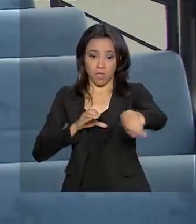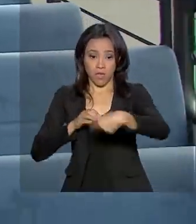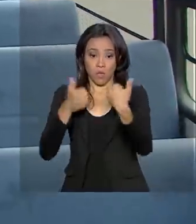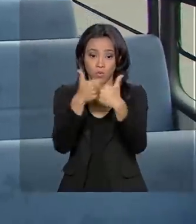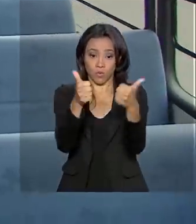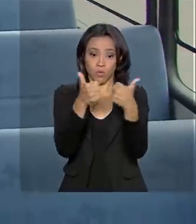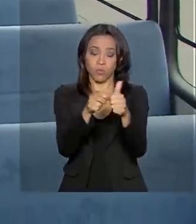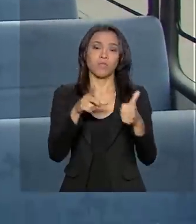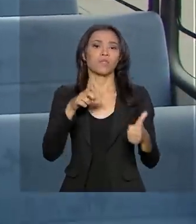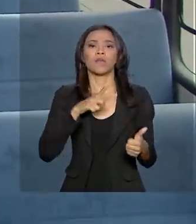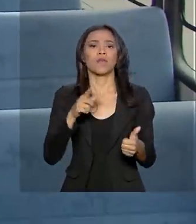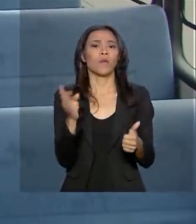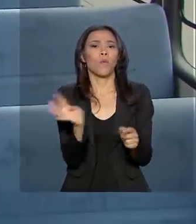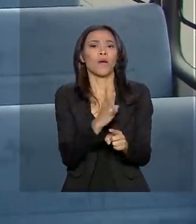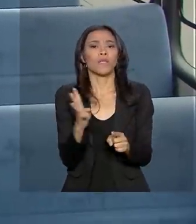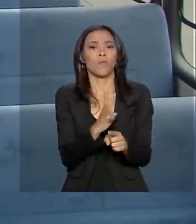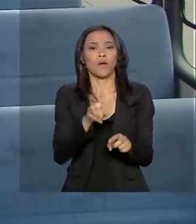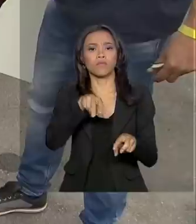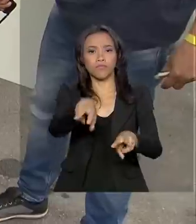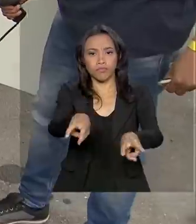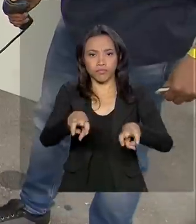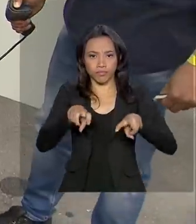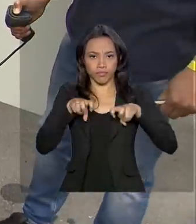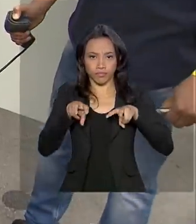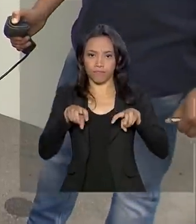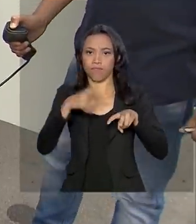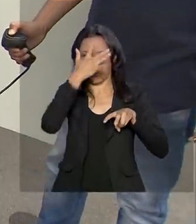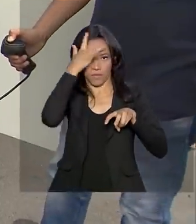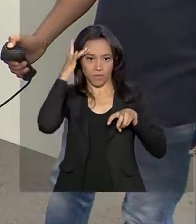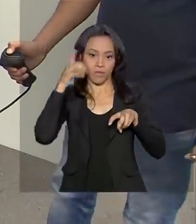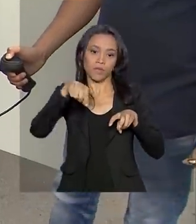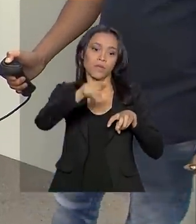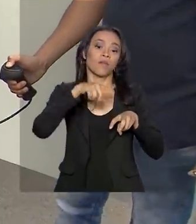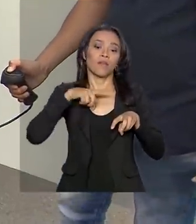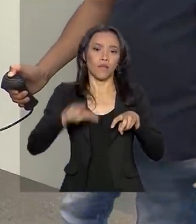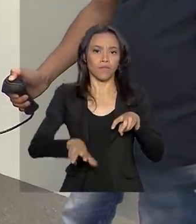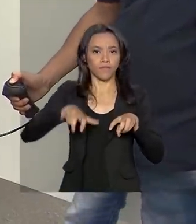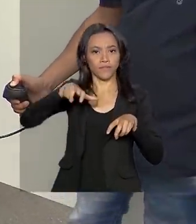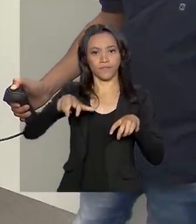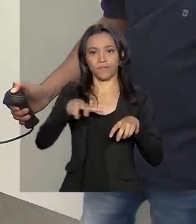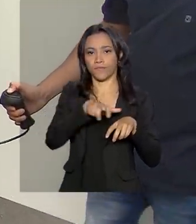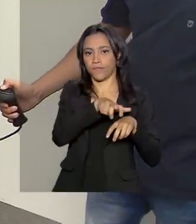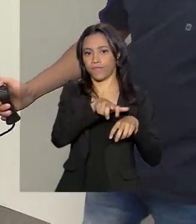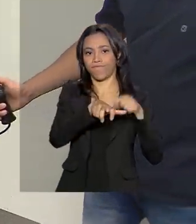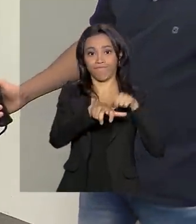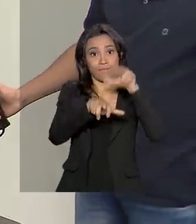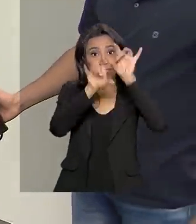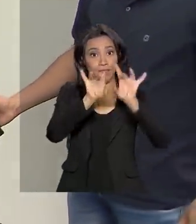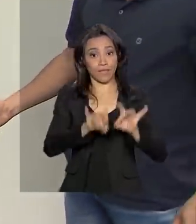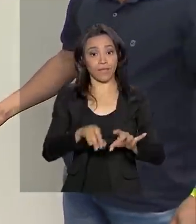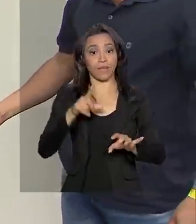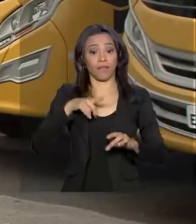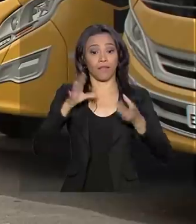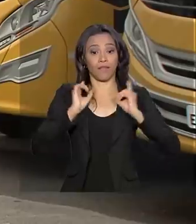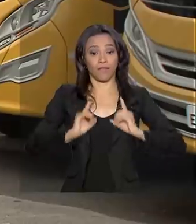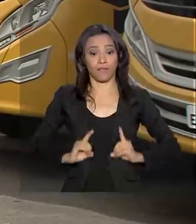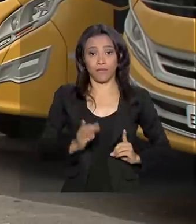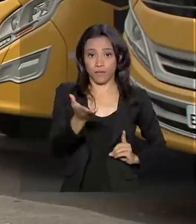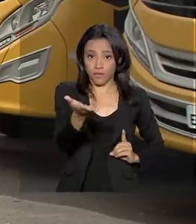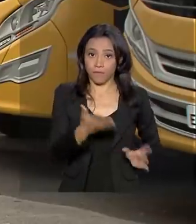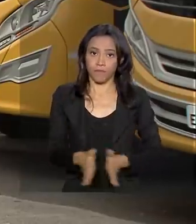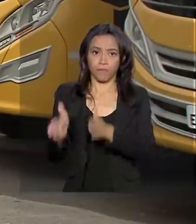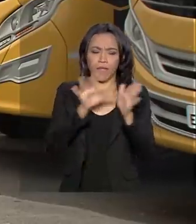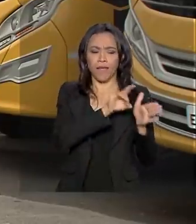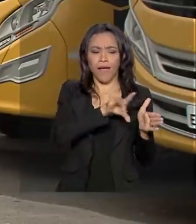transportam até 44 passageiros e são equipados com assentos especiais para alunos com deficiência. Cada